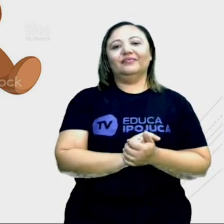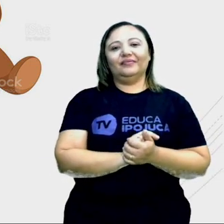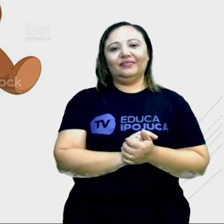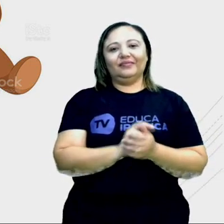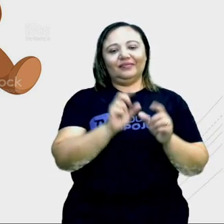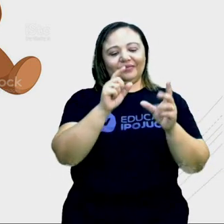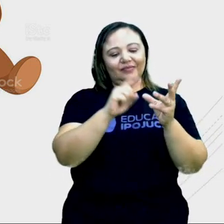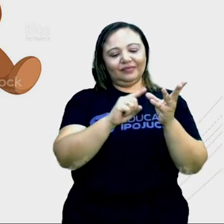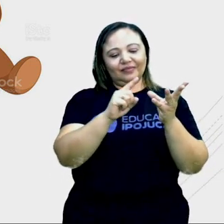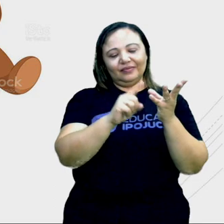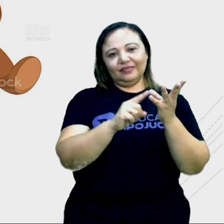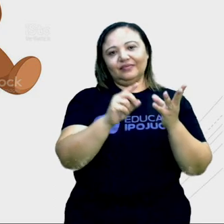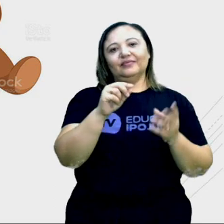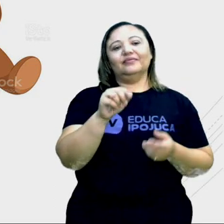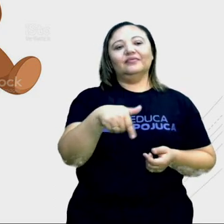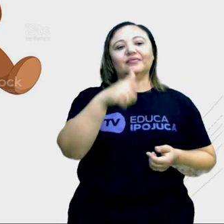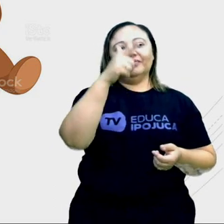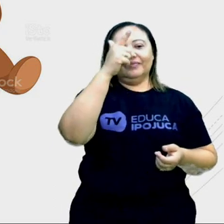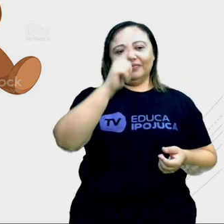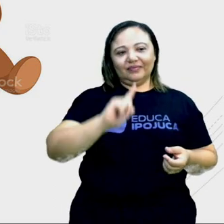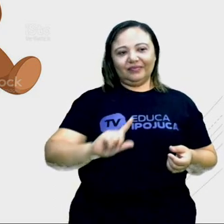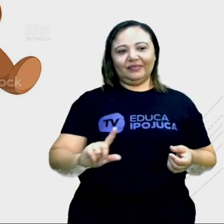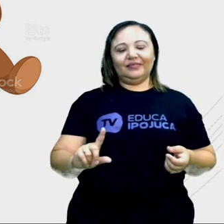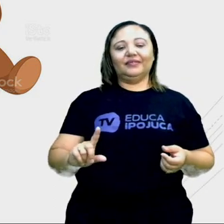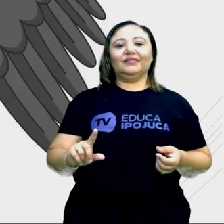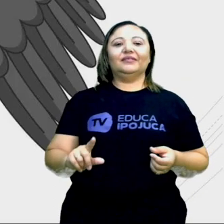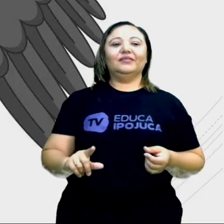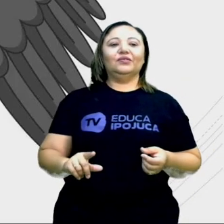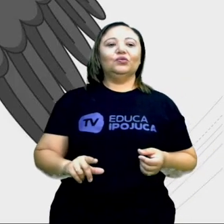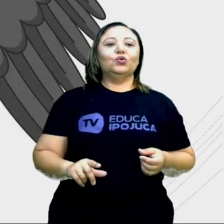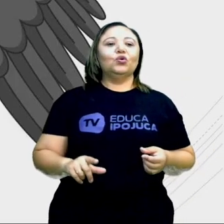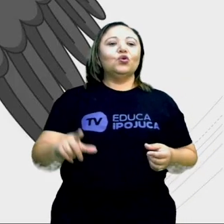com a vogal U. Vamos ver se tem mais alguma coisa.